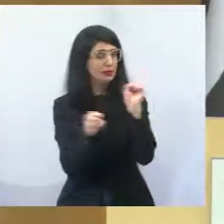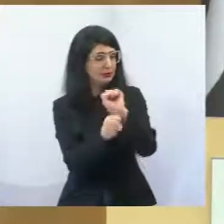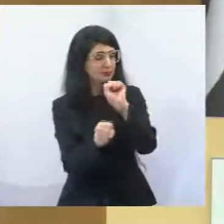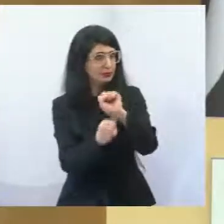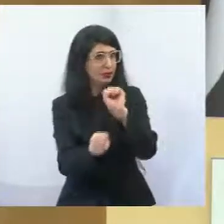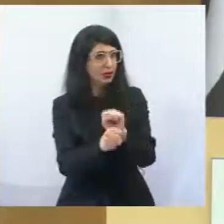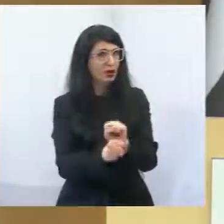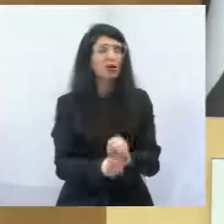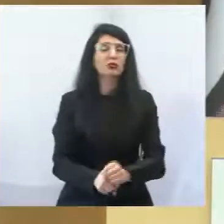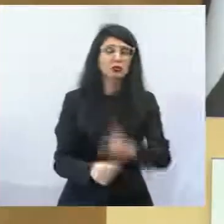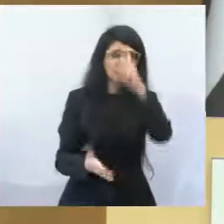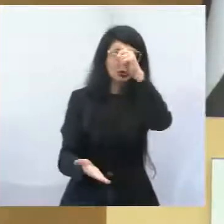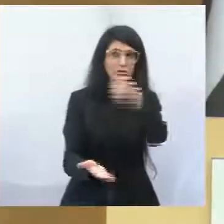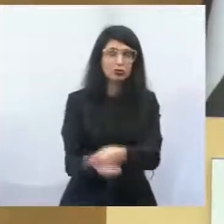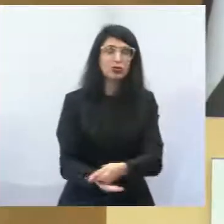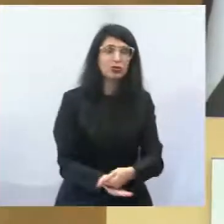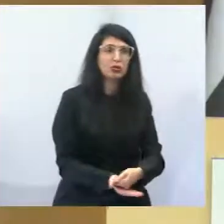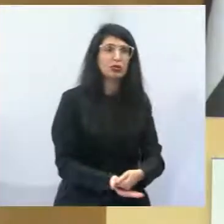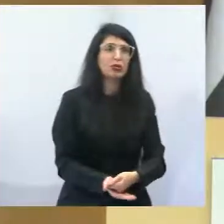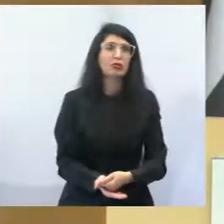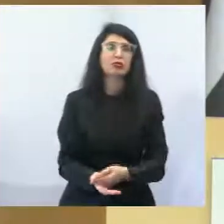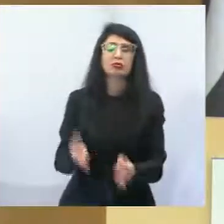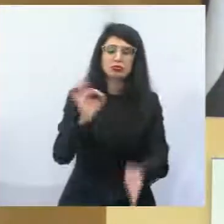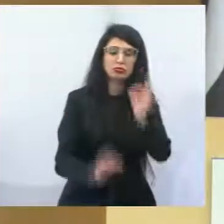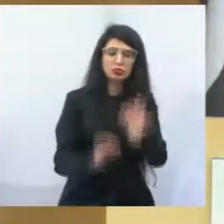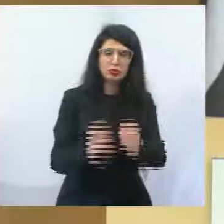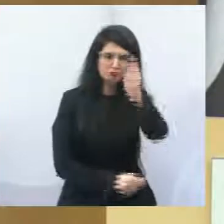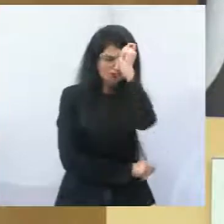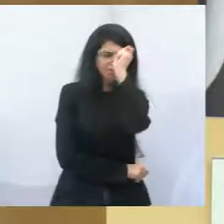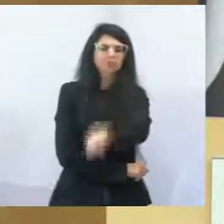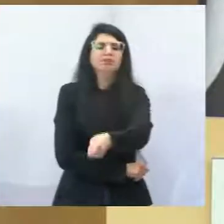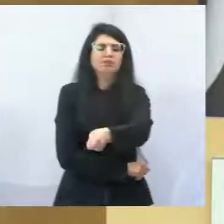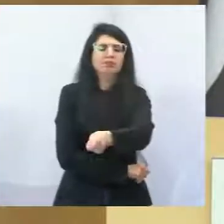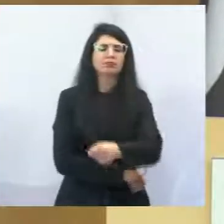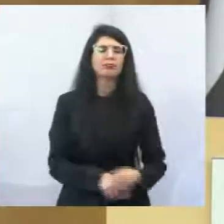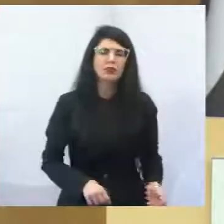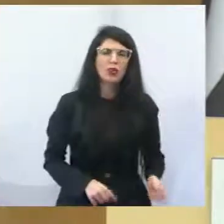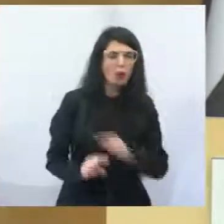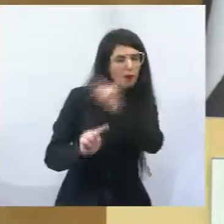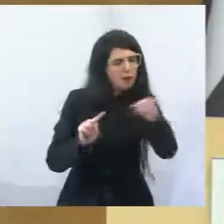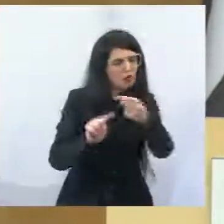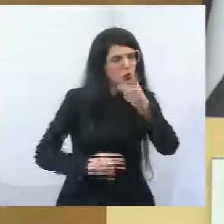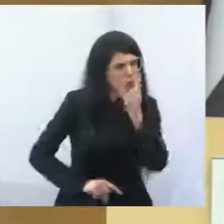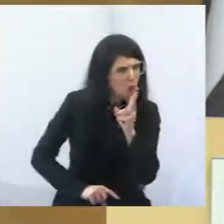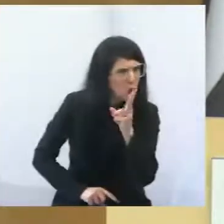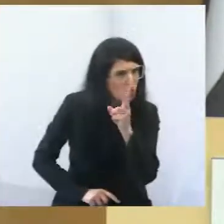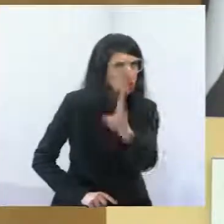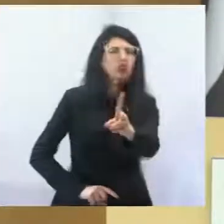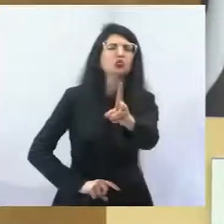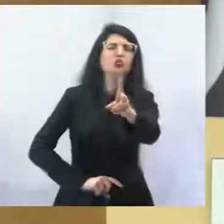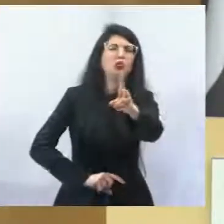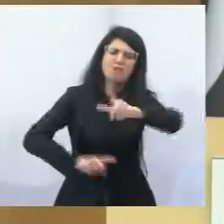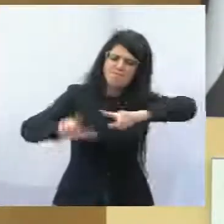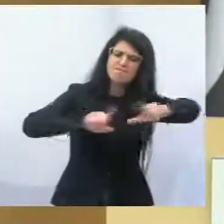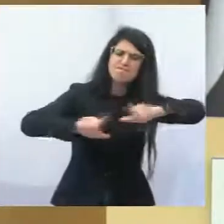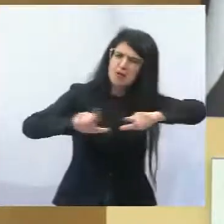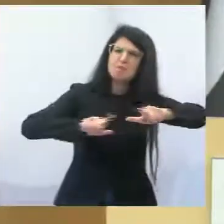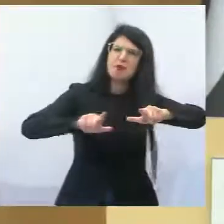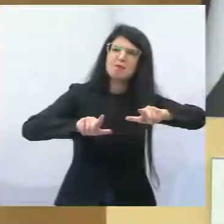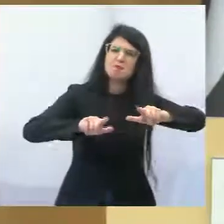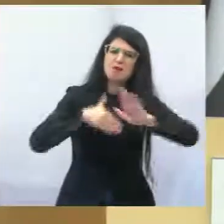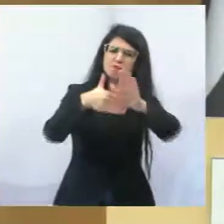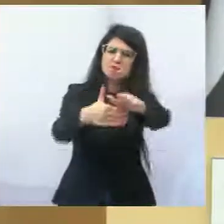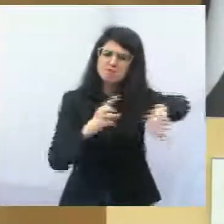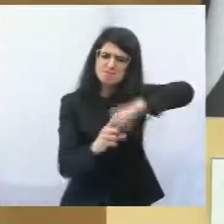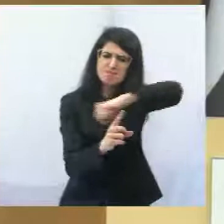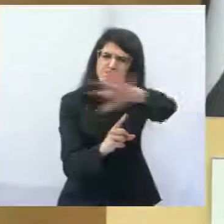do Supremo Tribunal Federal para que possamos continuar travando aqui as batalhas necessárias. Dizer